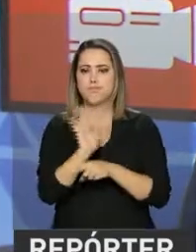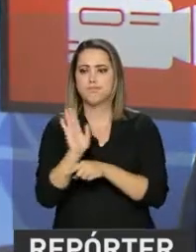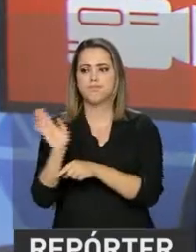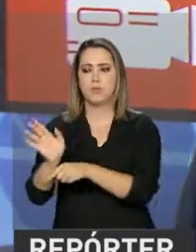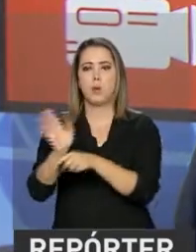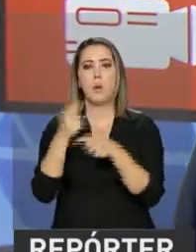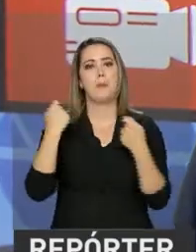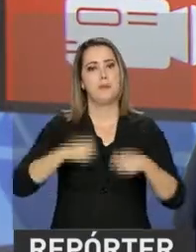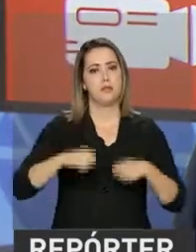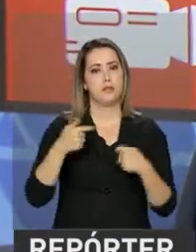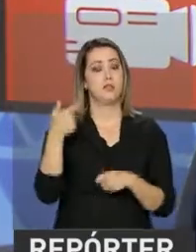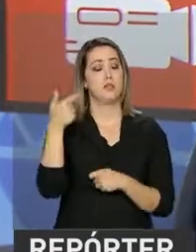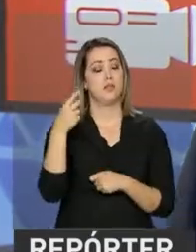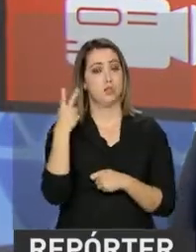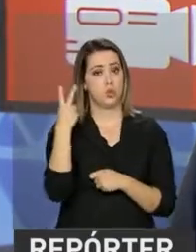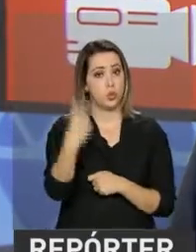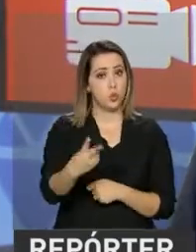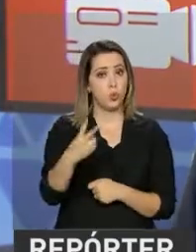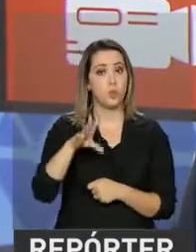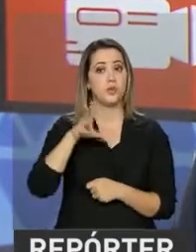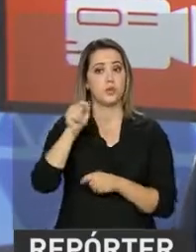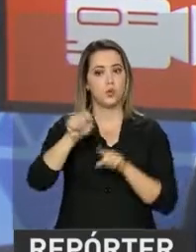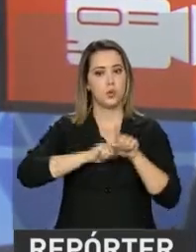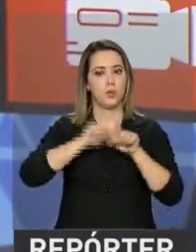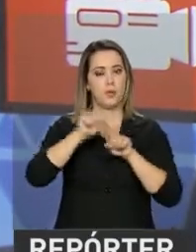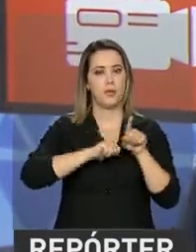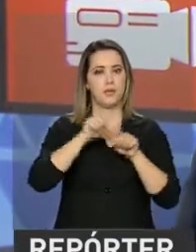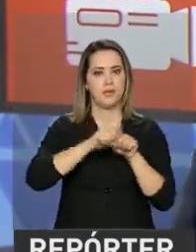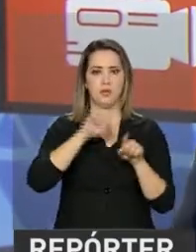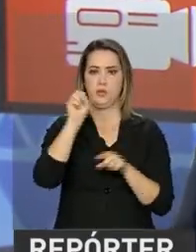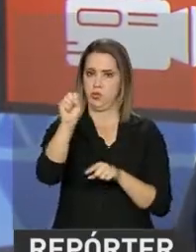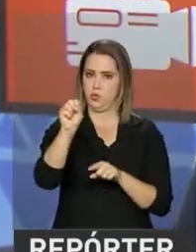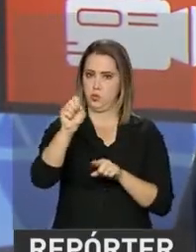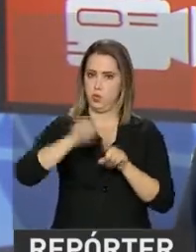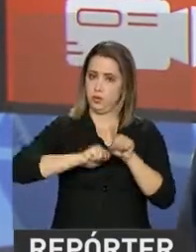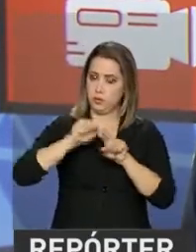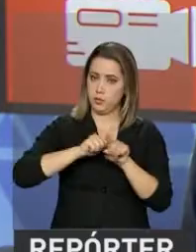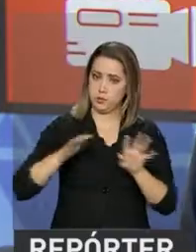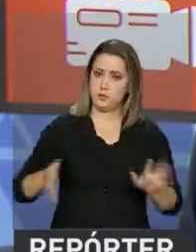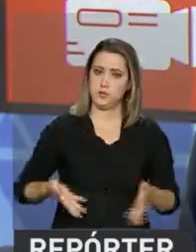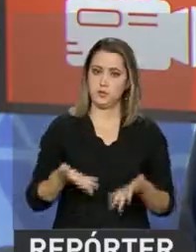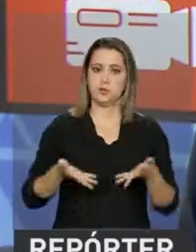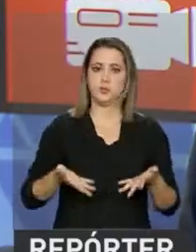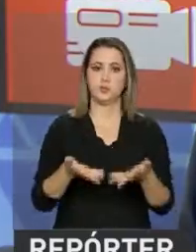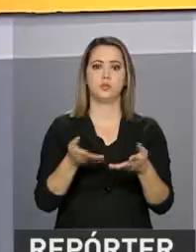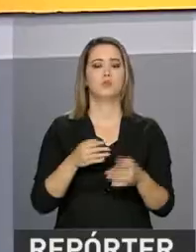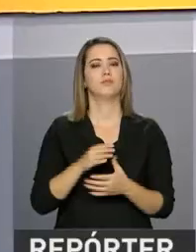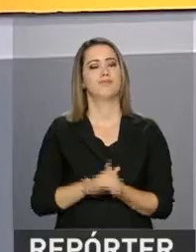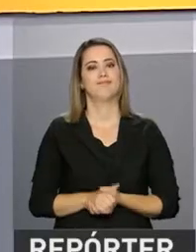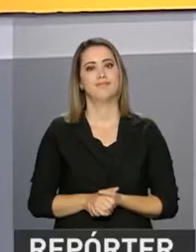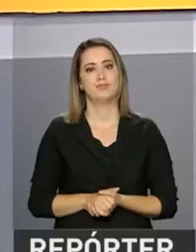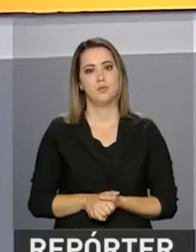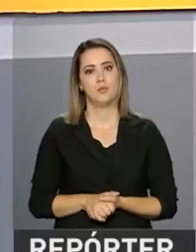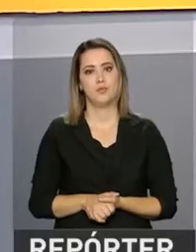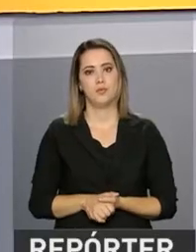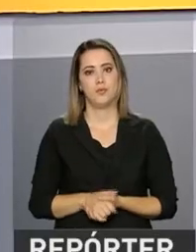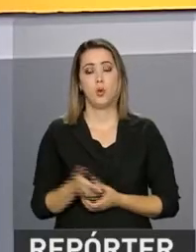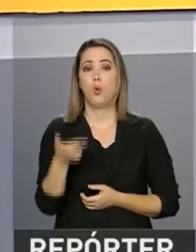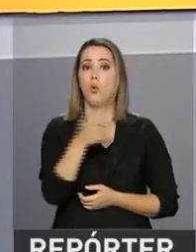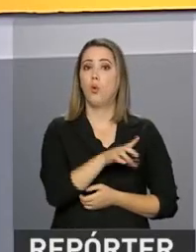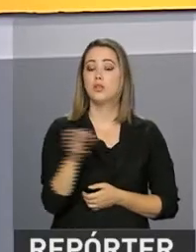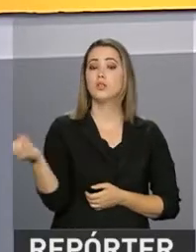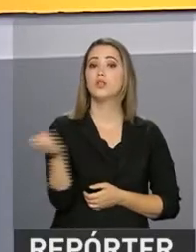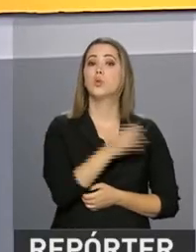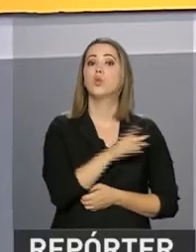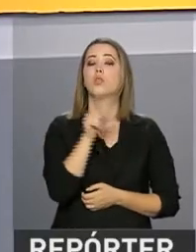exigindo pelo menos duas publicações mensais no período de oito meses para a gente incentivar a continuidade desses canais. Outra novidade